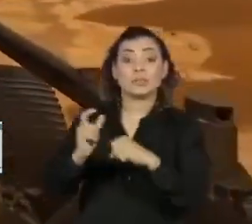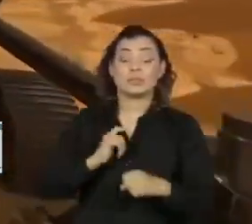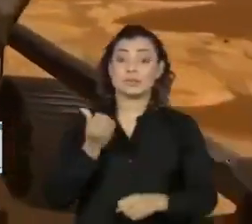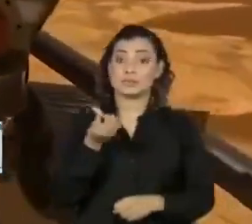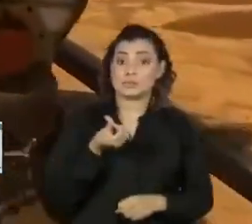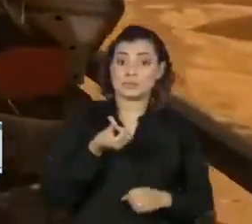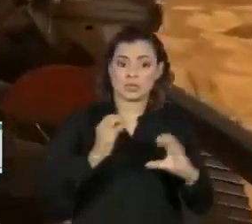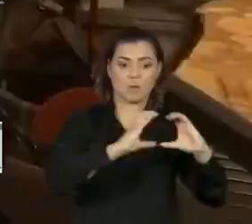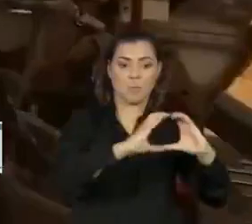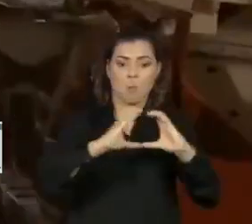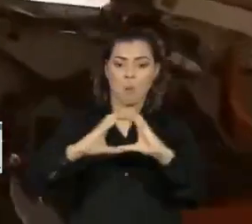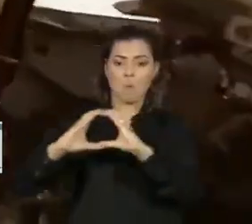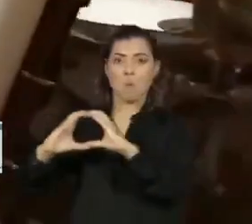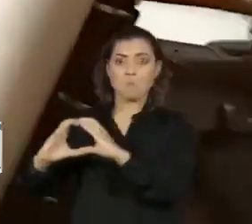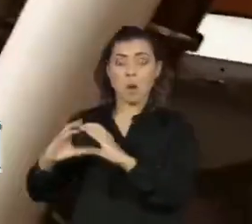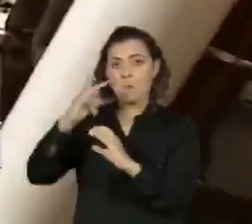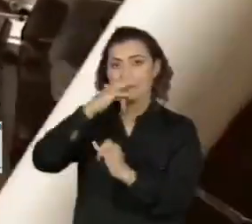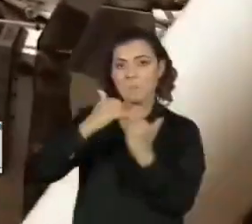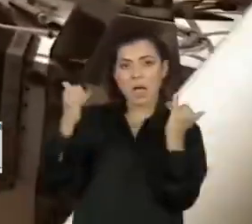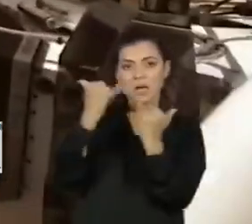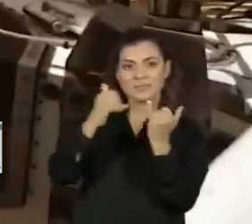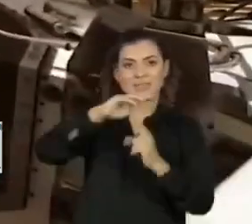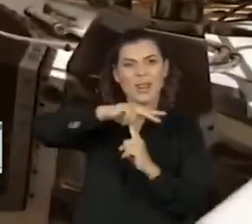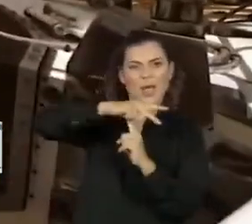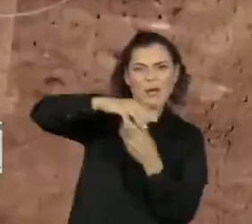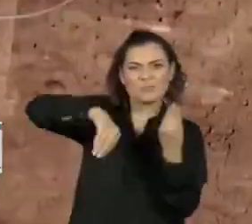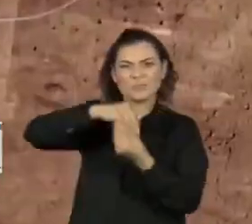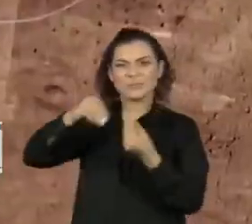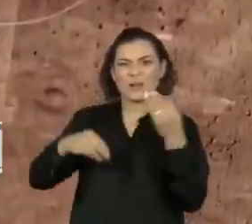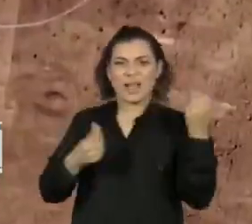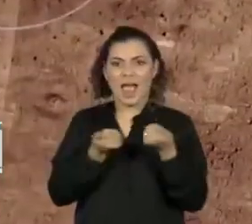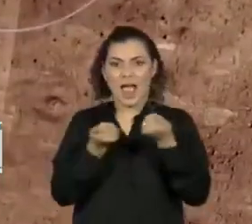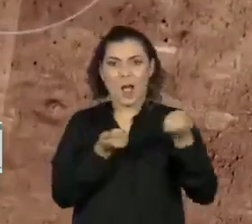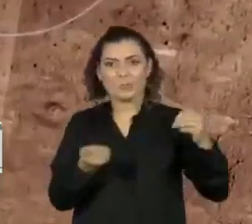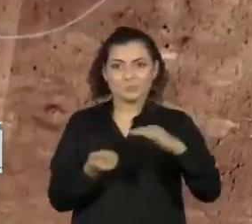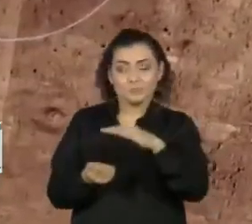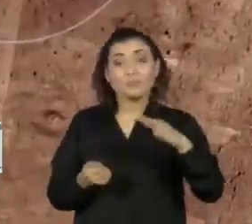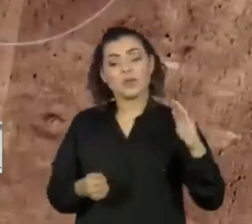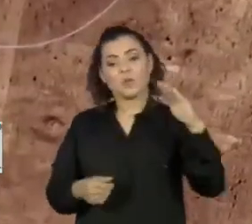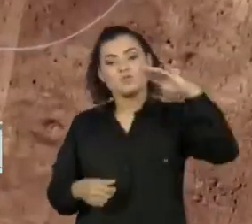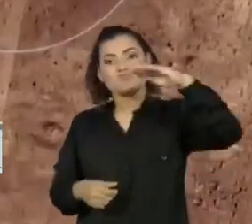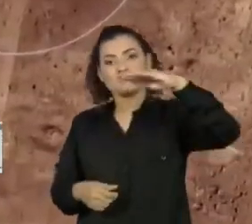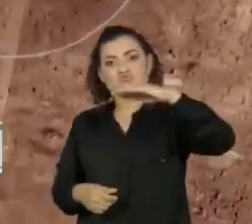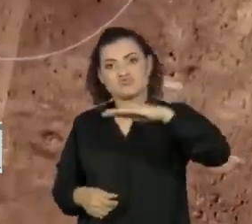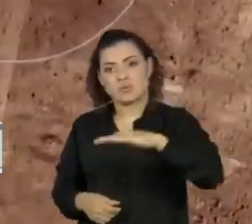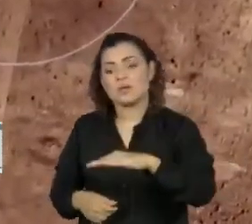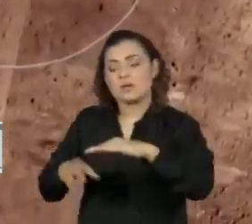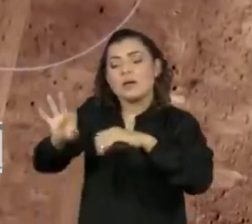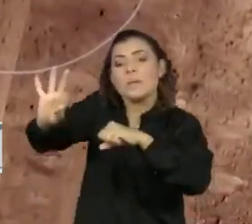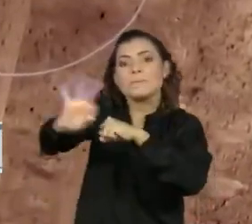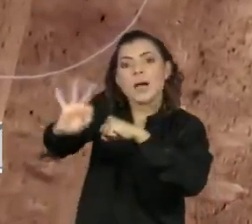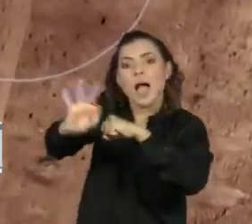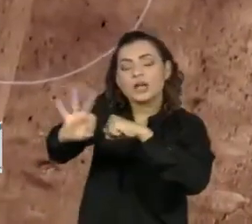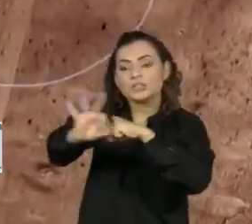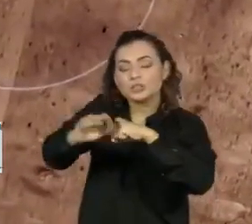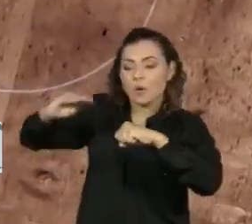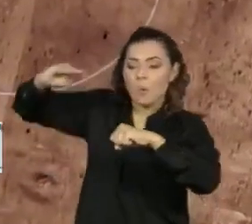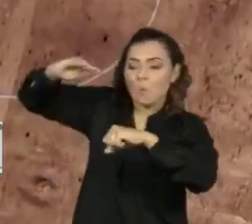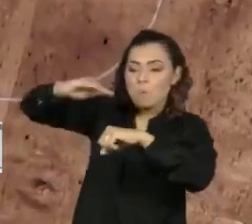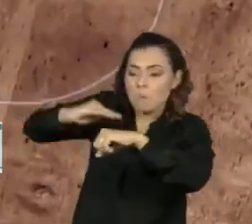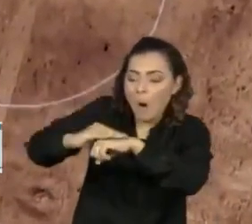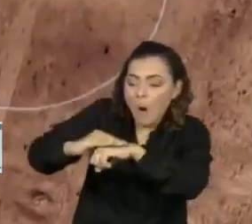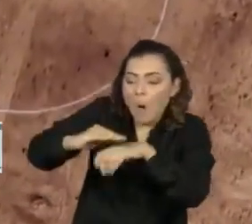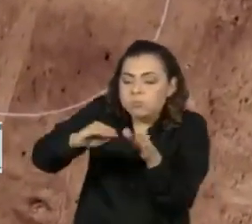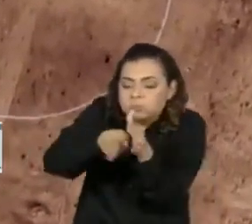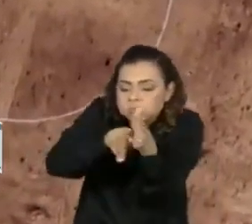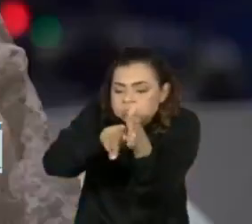Ingenuity, semelhante a um helicóptero, buscarão evidências de vida passada num antigo leito de lago e amostras de rochas serão coletadas